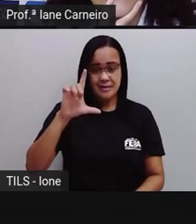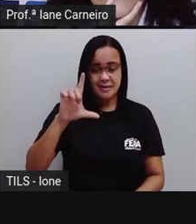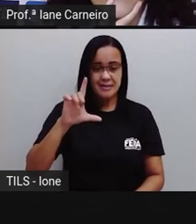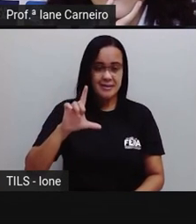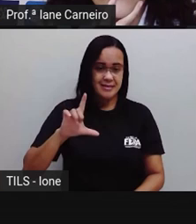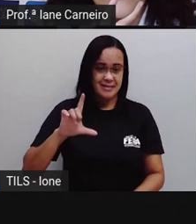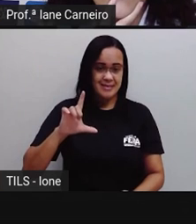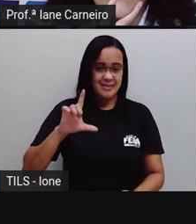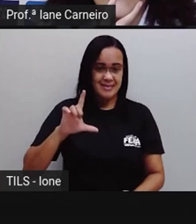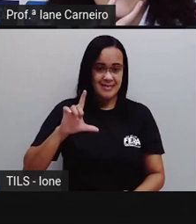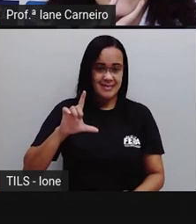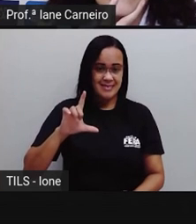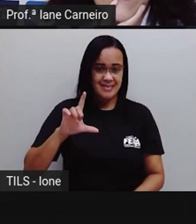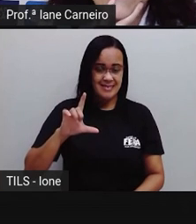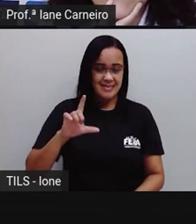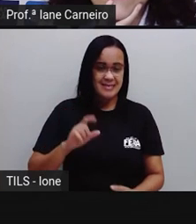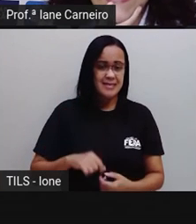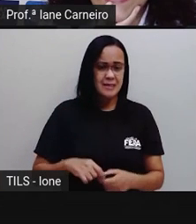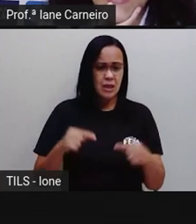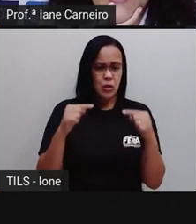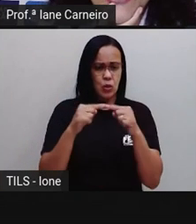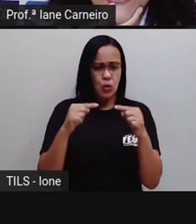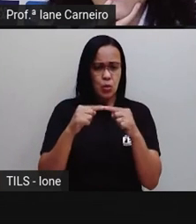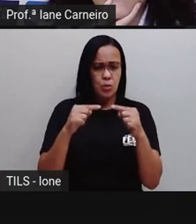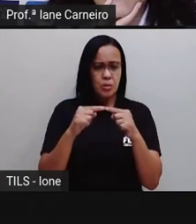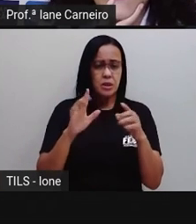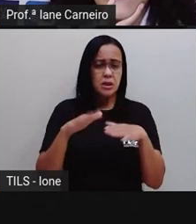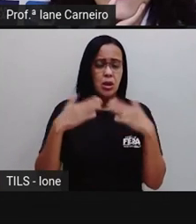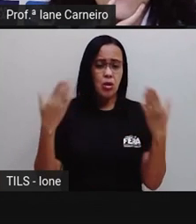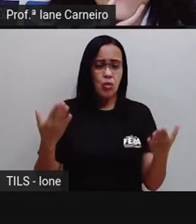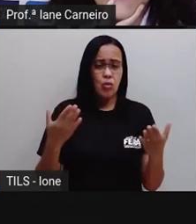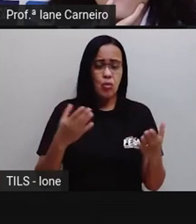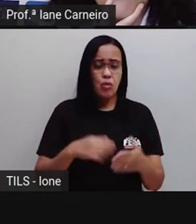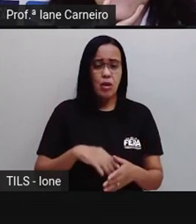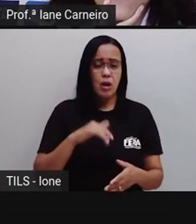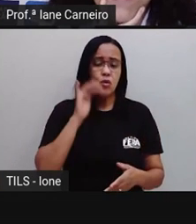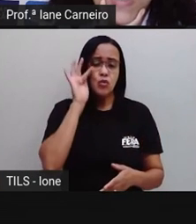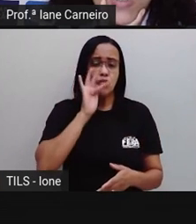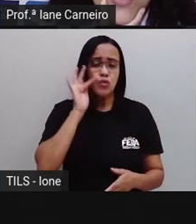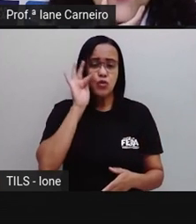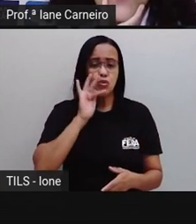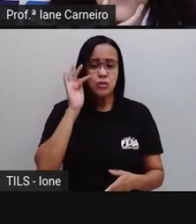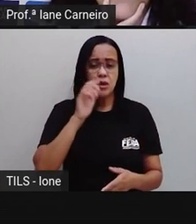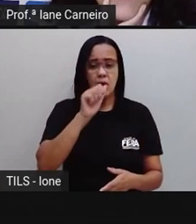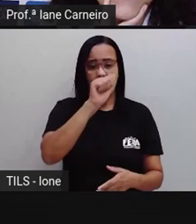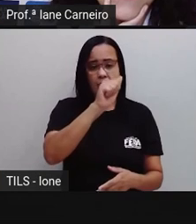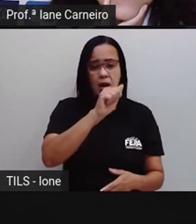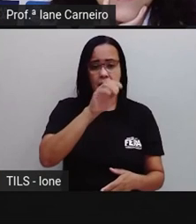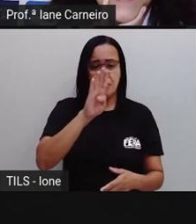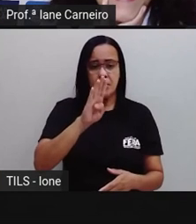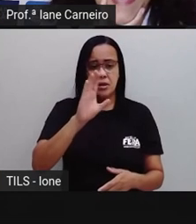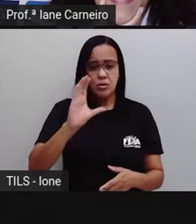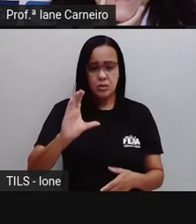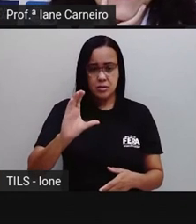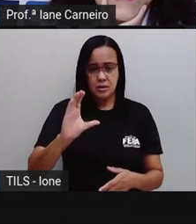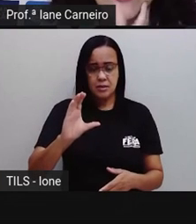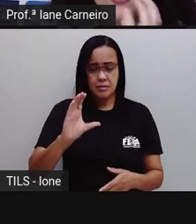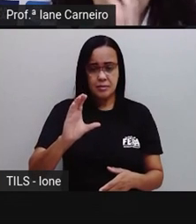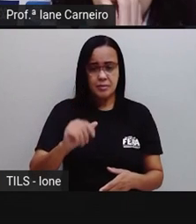aqui tá escrito letra A, cereja, letra B, mamão, ou letra C,